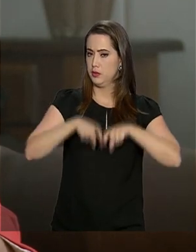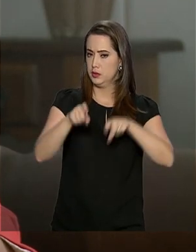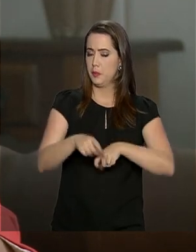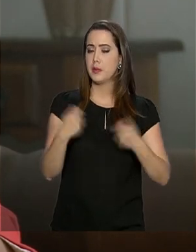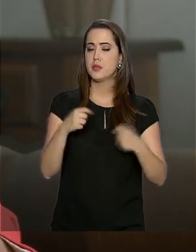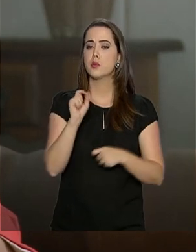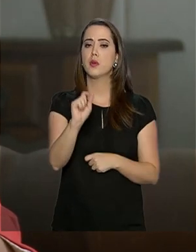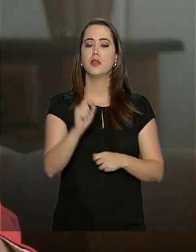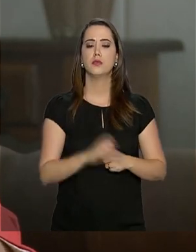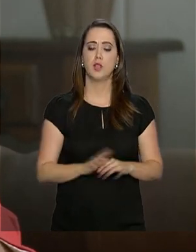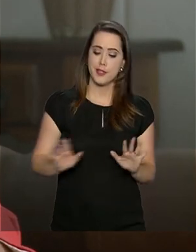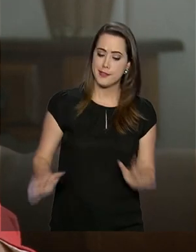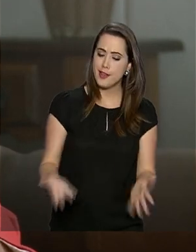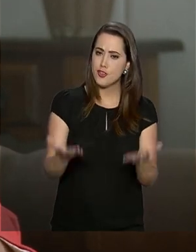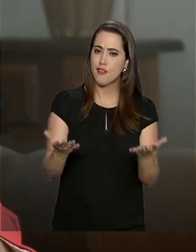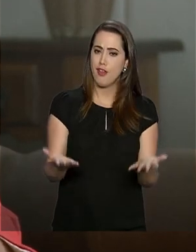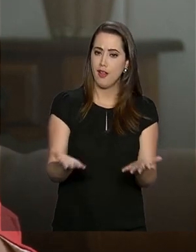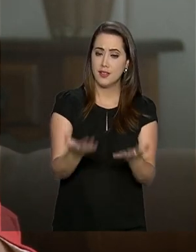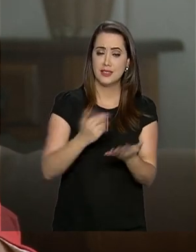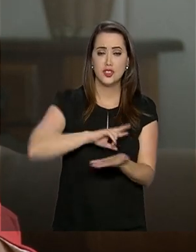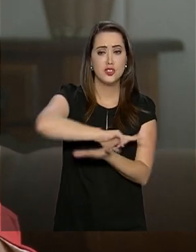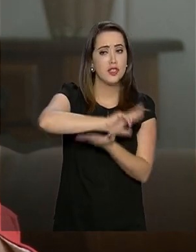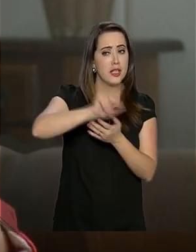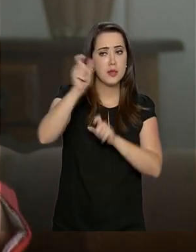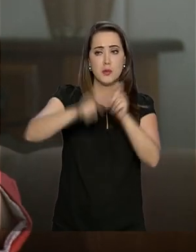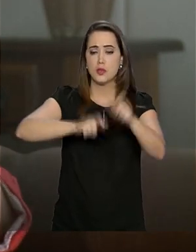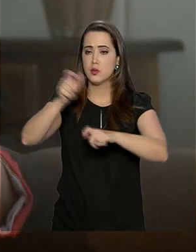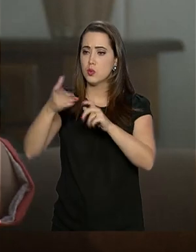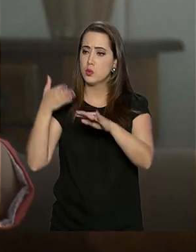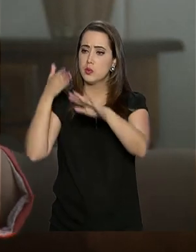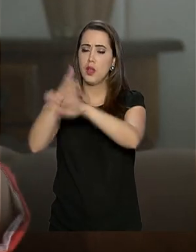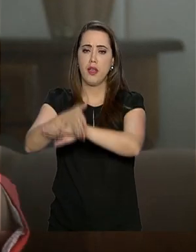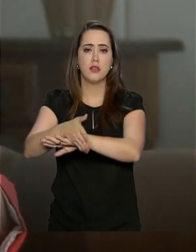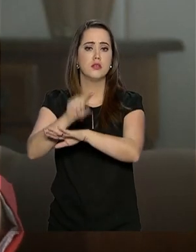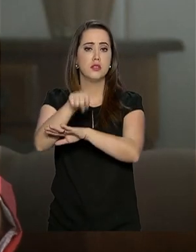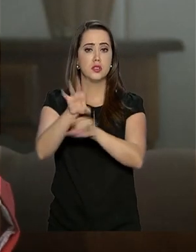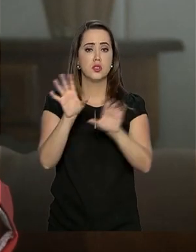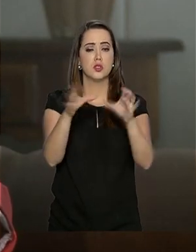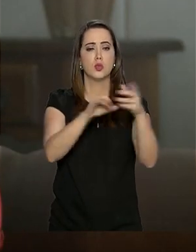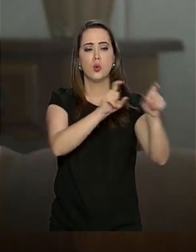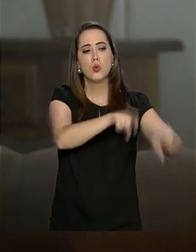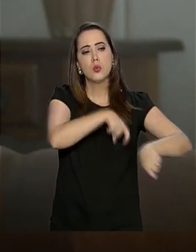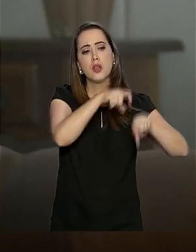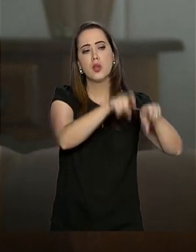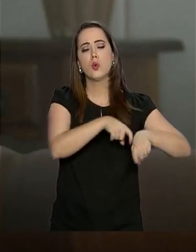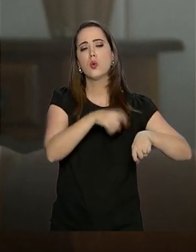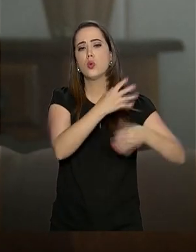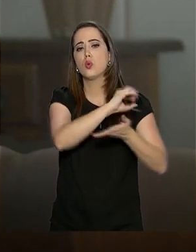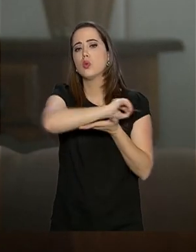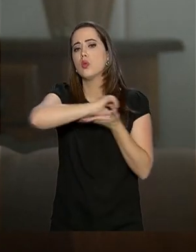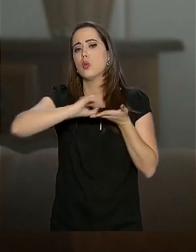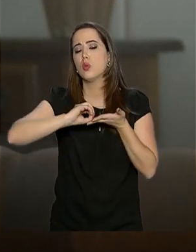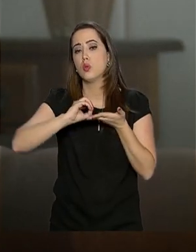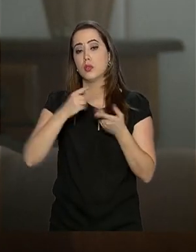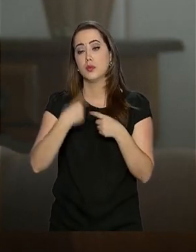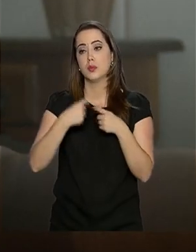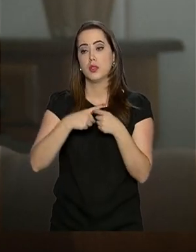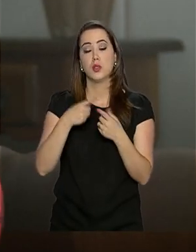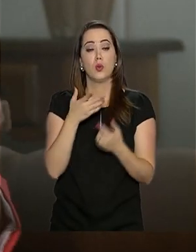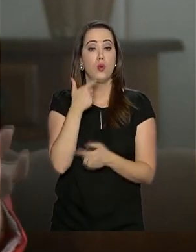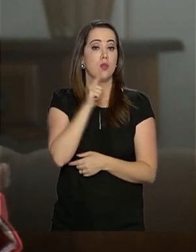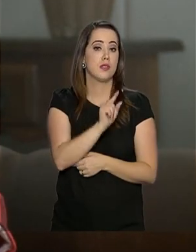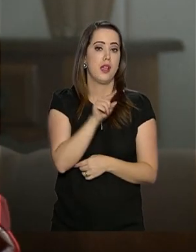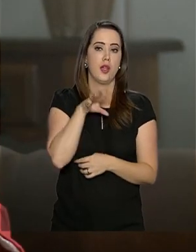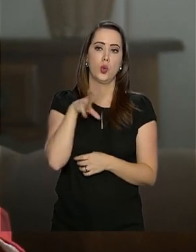tem que fazer o quê? Incentivar que mais pessoas entrem nesse nicho de mercado, ele não é suficiente para alimentar